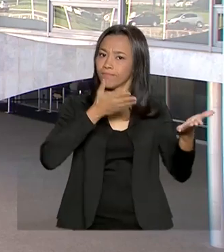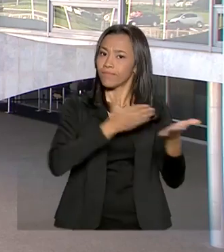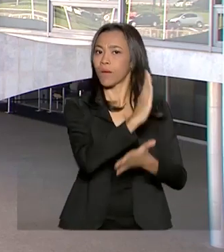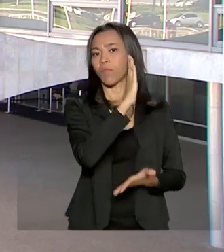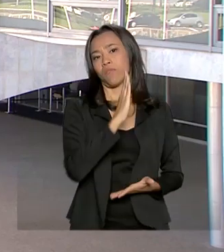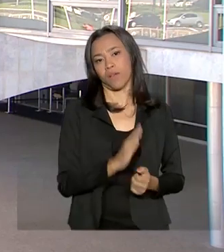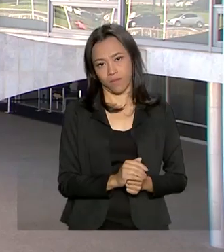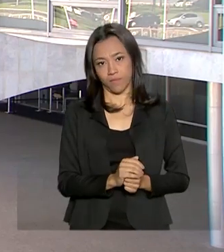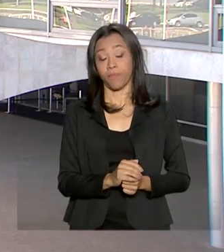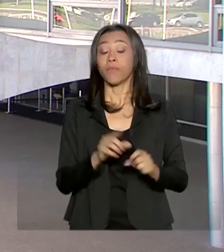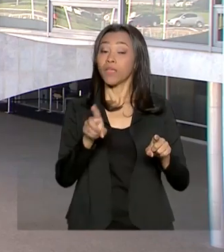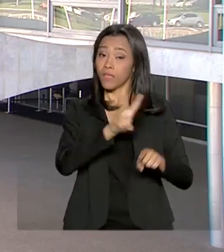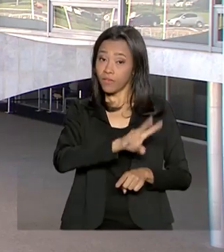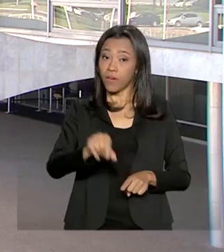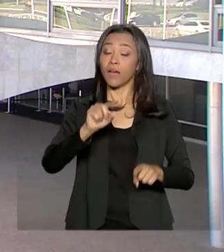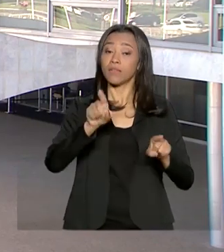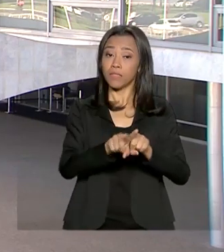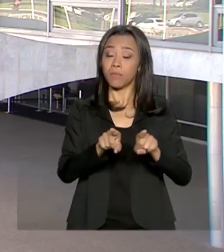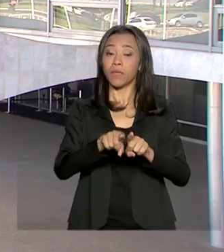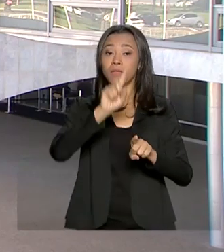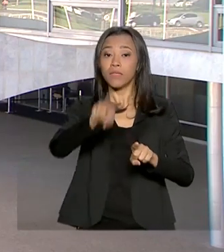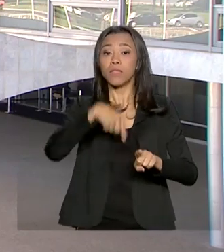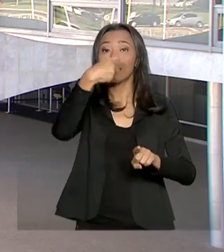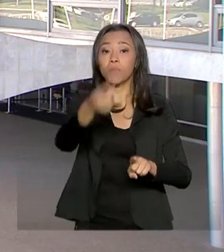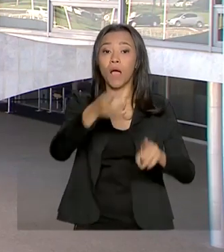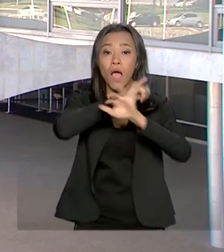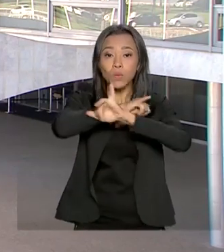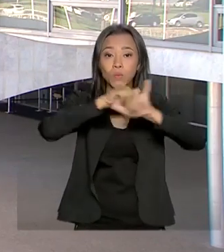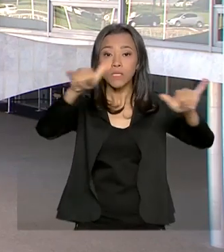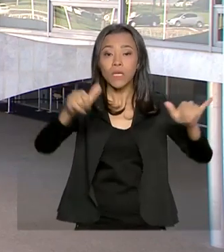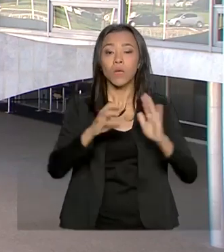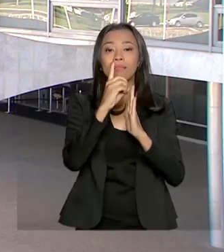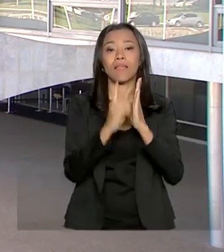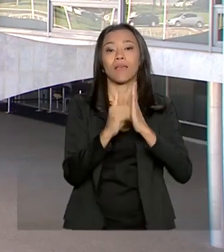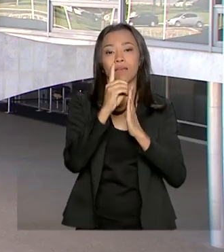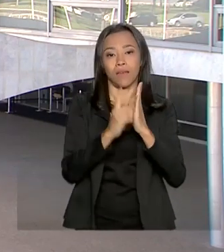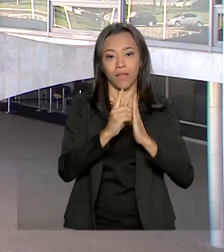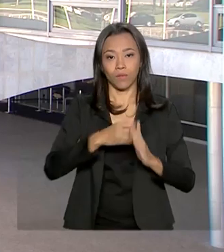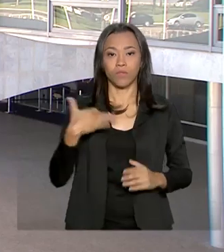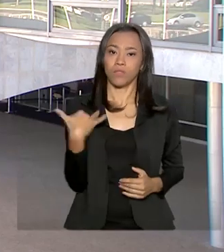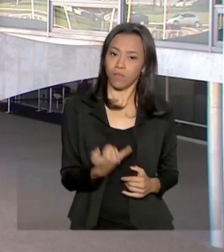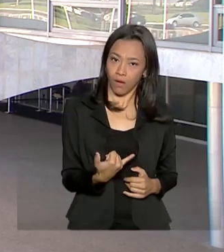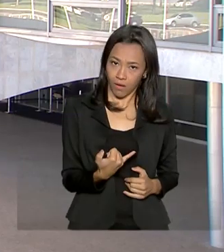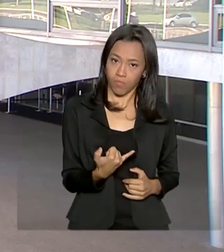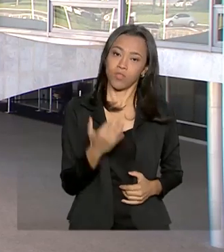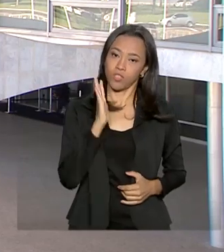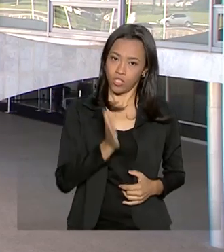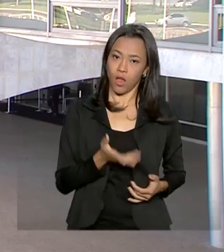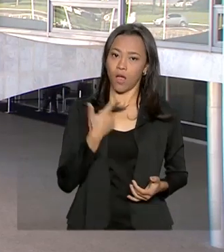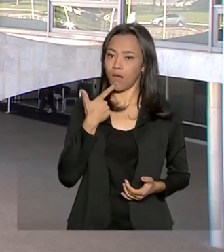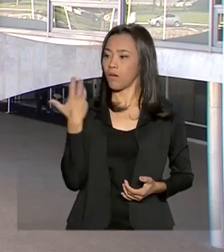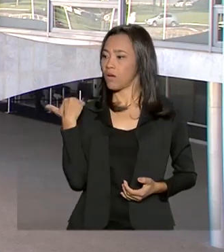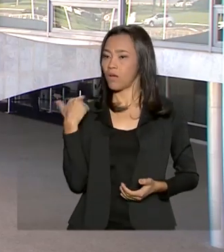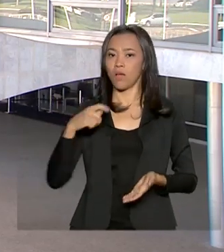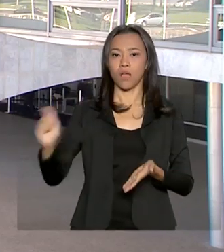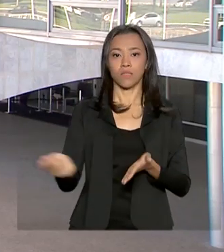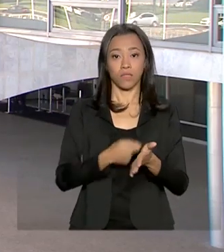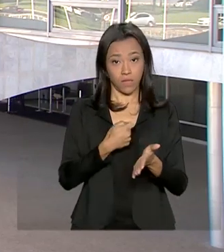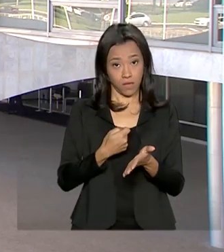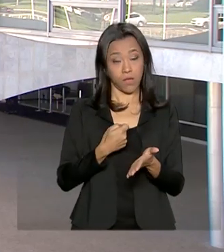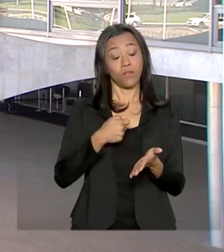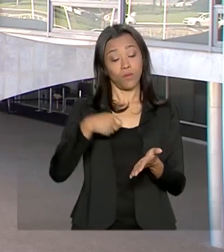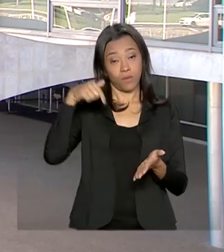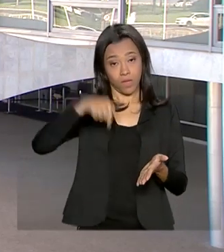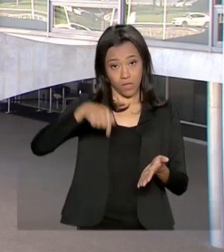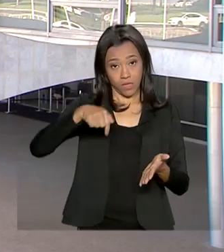também que fará um pronunciamento sobre o decreto de armas. Esse decreto que foi assinado pelo presidente na semana passada aqui no